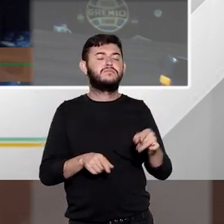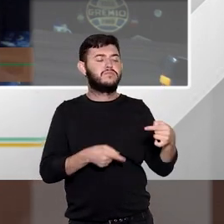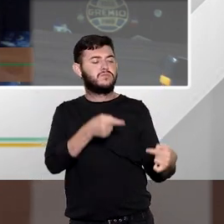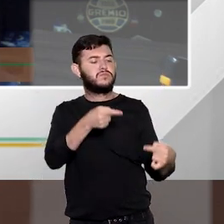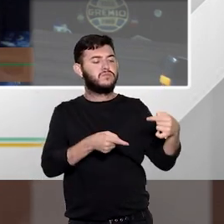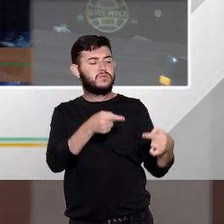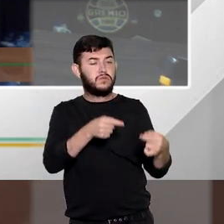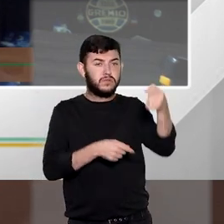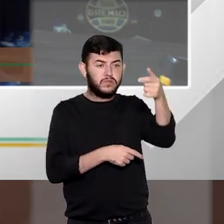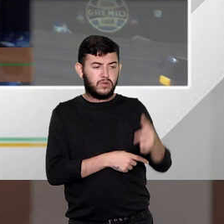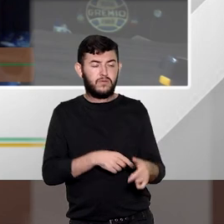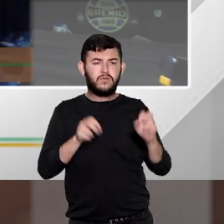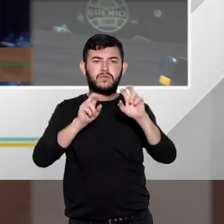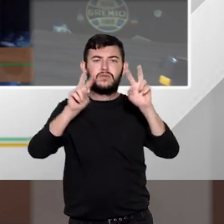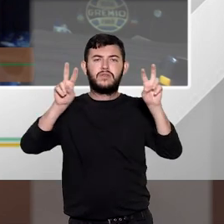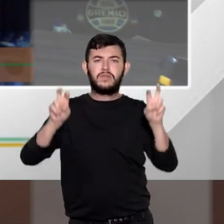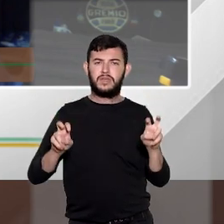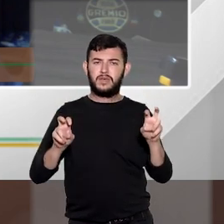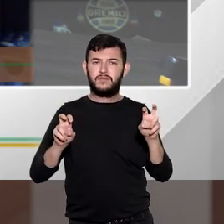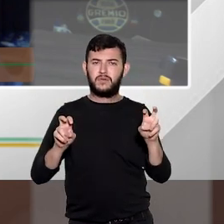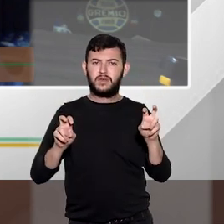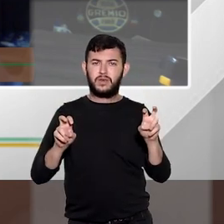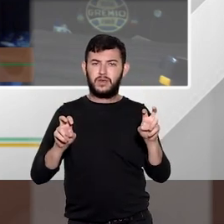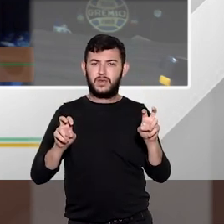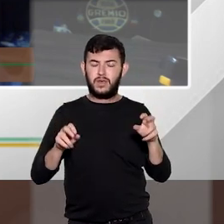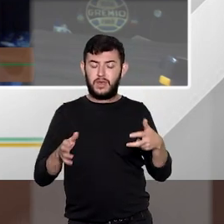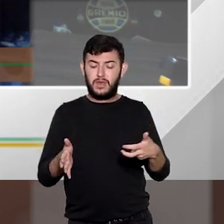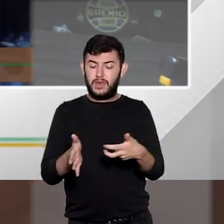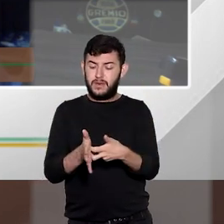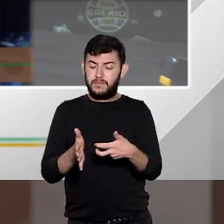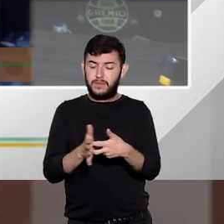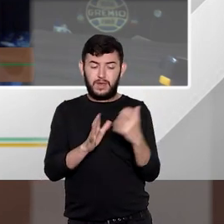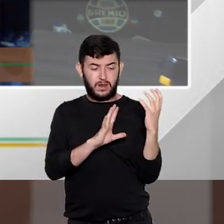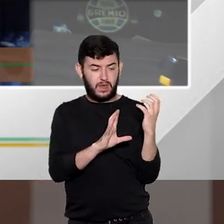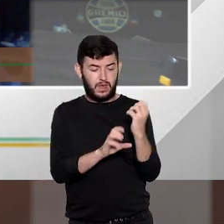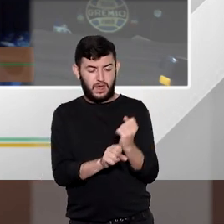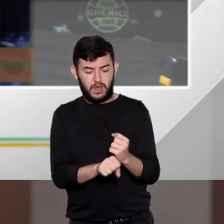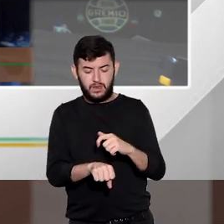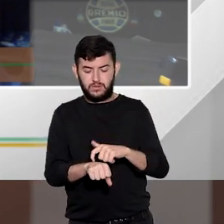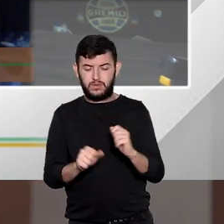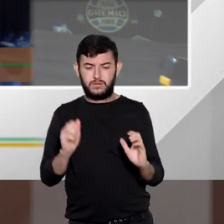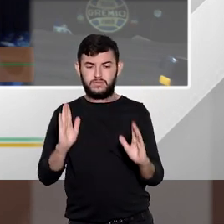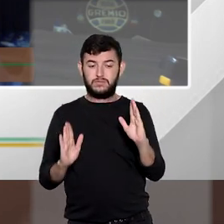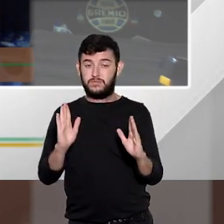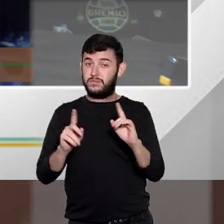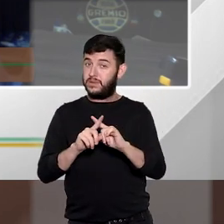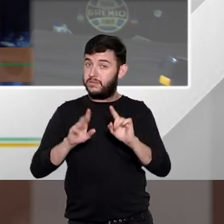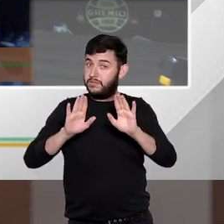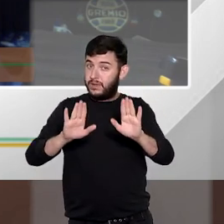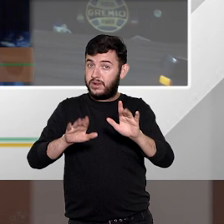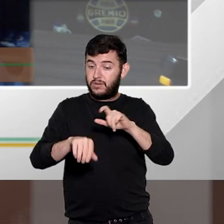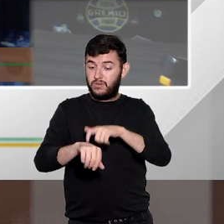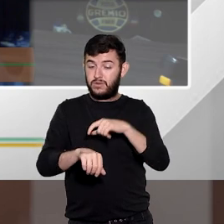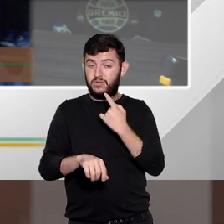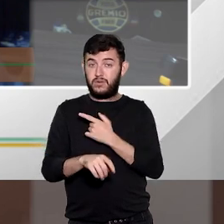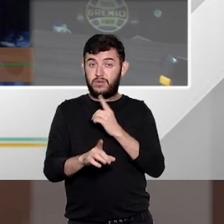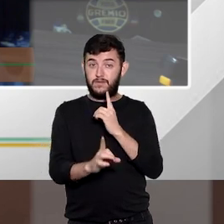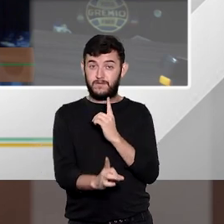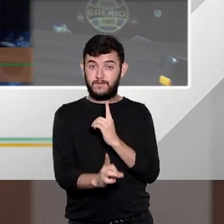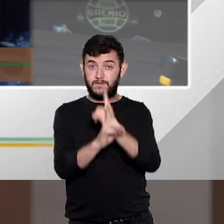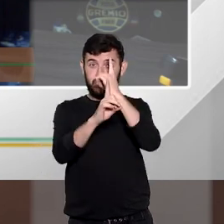rediscutir a dos limites da pena mas de novo em situação excepcional quando nós estivermos em flagrante